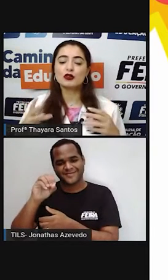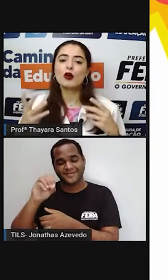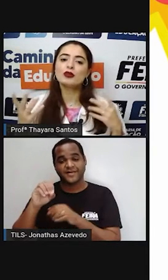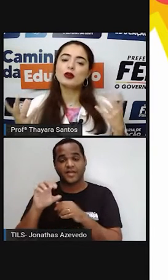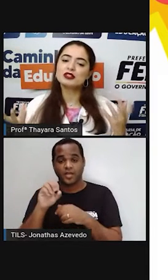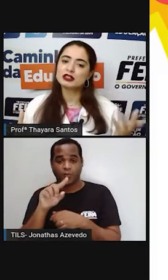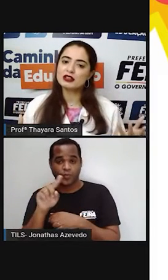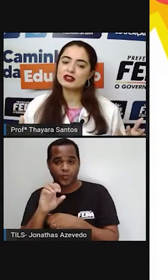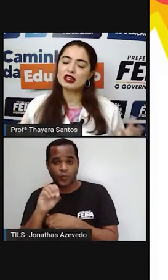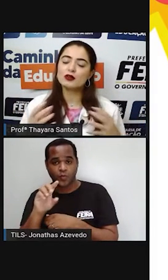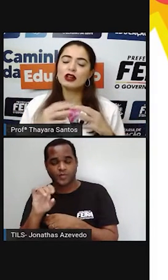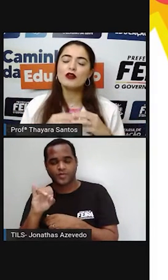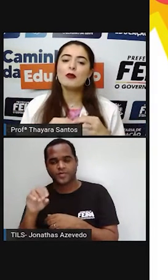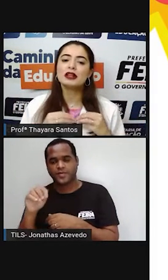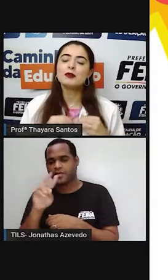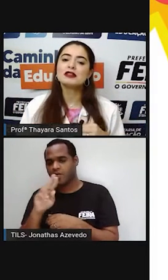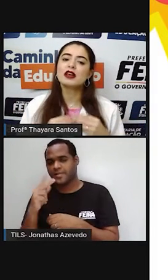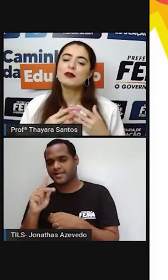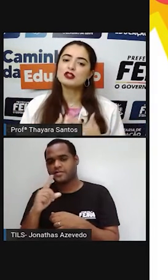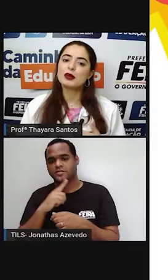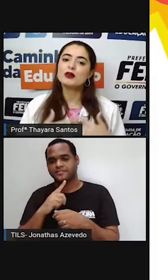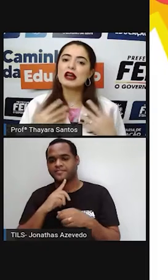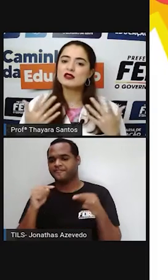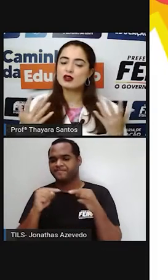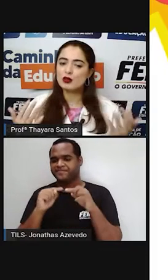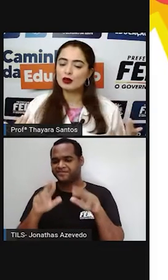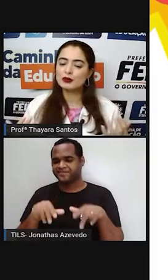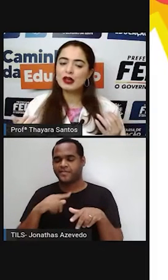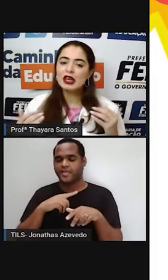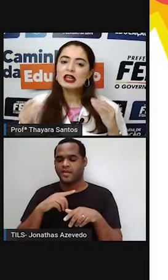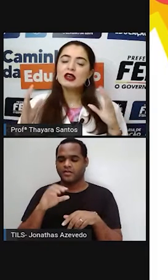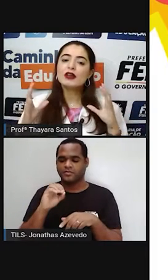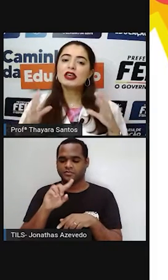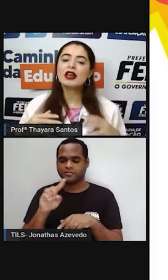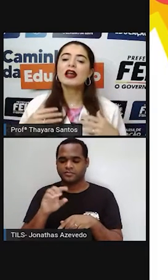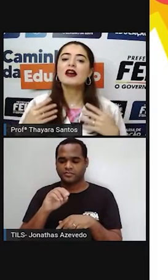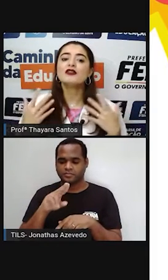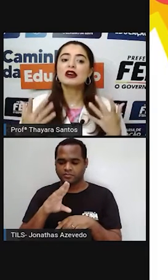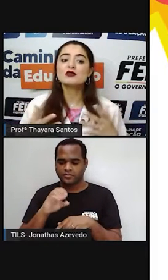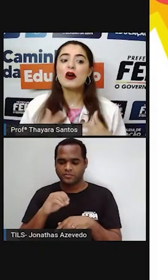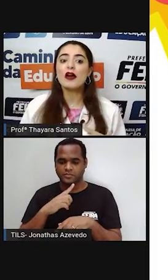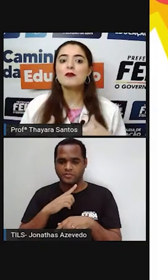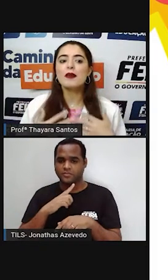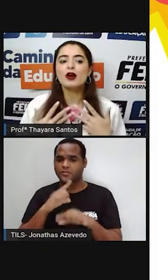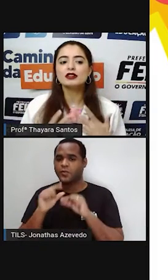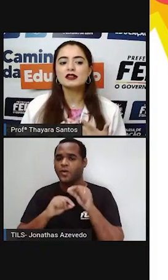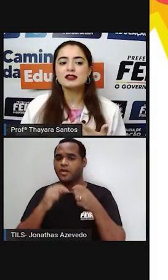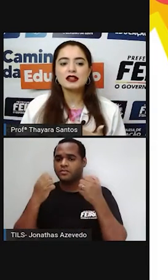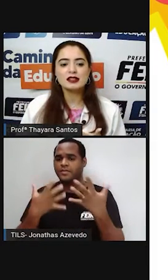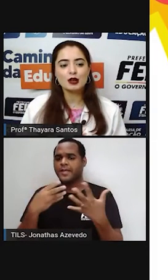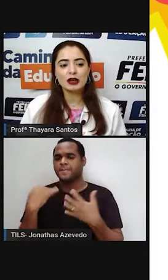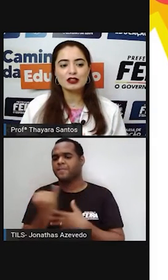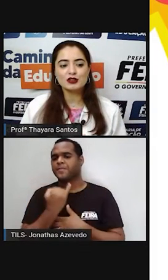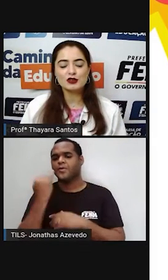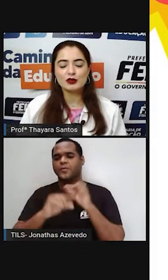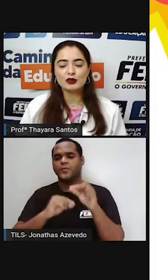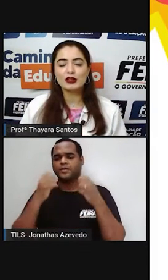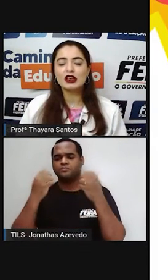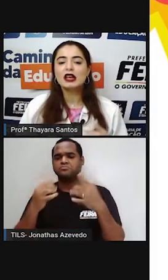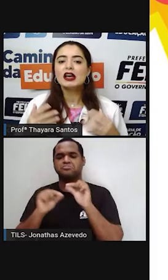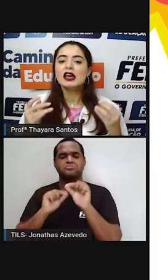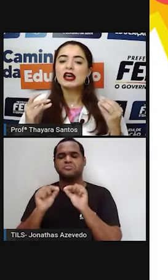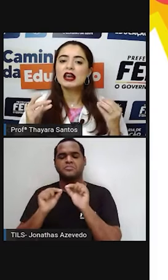de ozônio, como o nome já está dizendo, ela é formada basicamente pelo gás ozônio. E o que é que ela faz? Qual é a importância dessa camada de